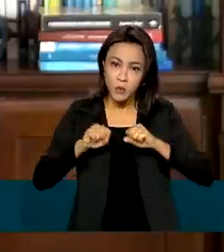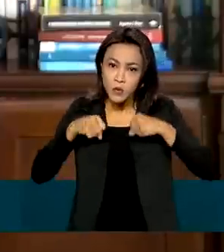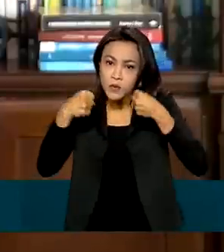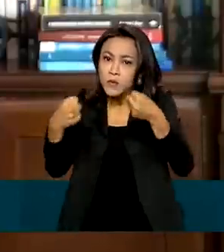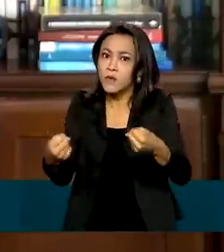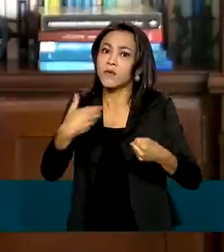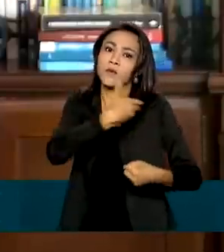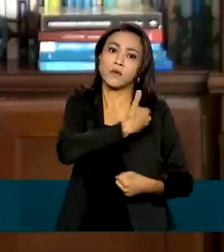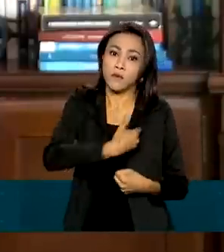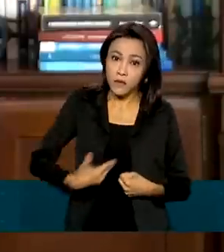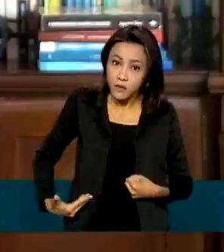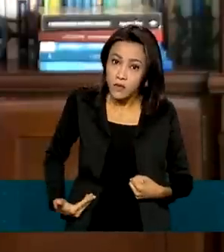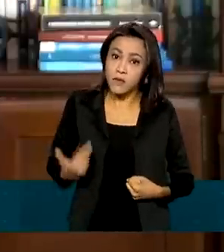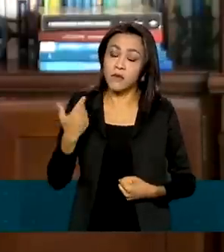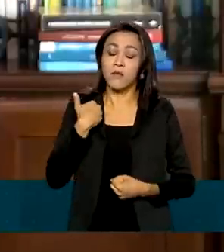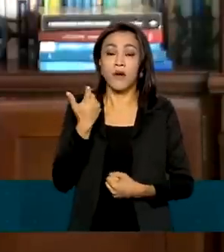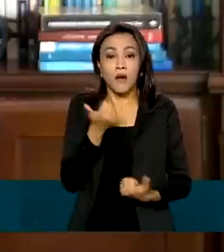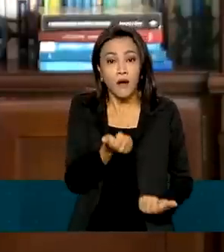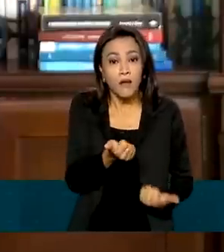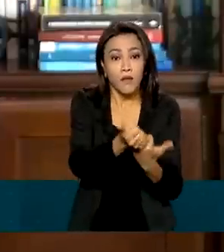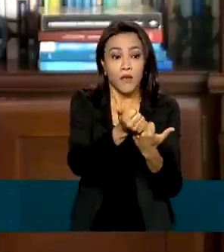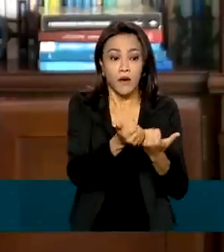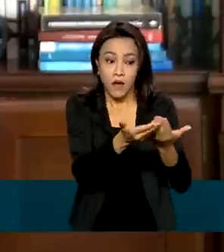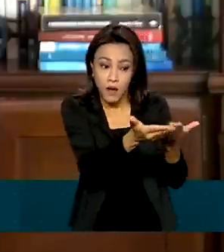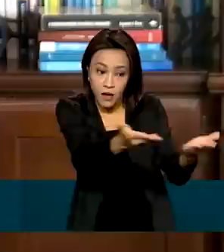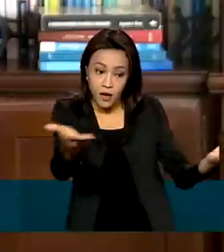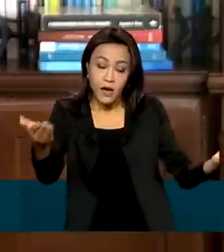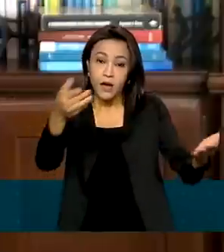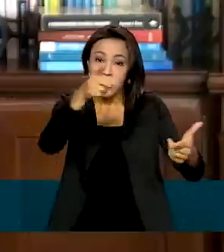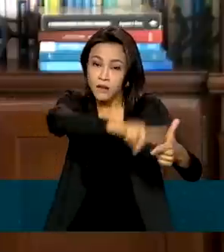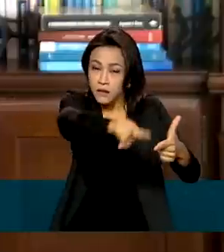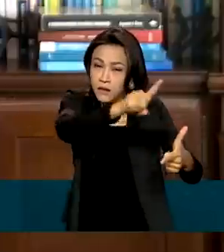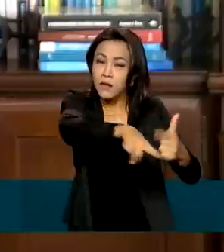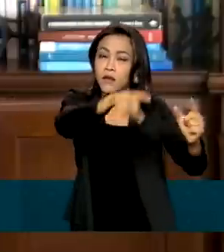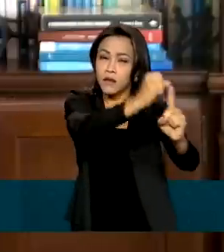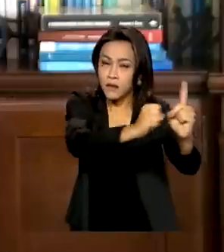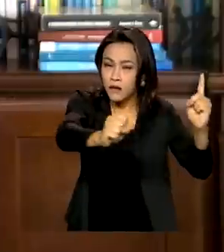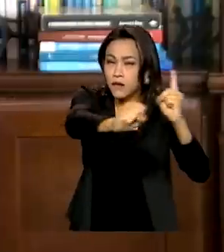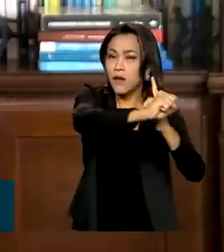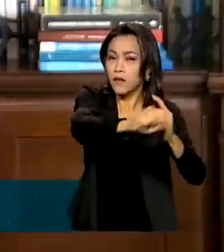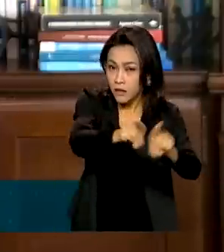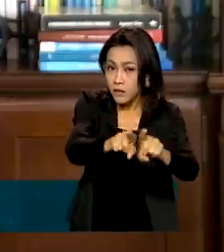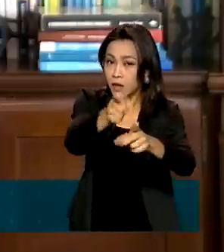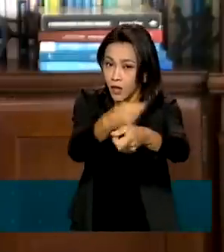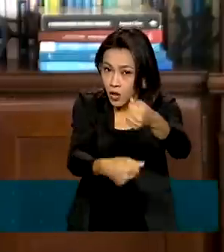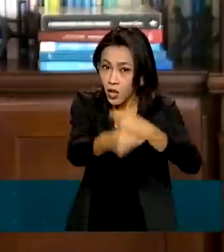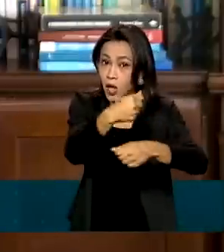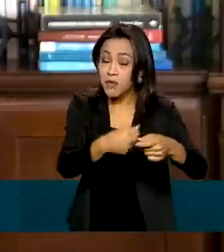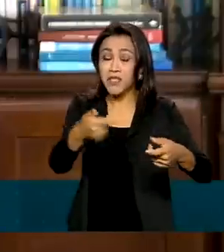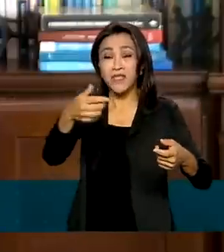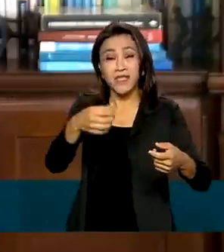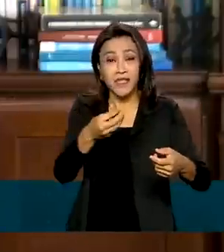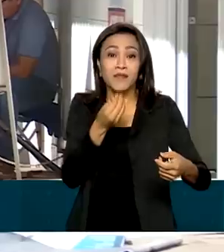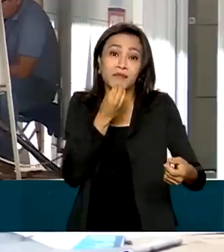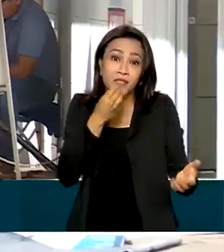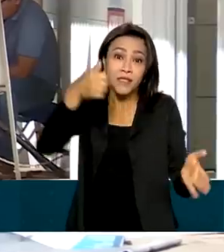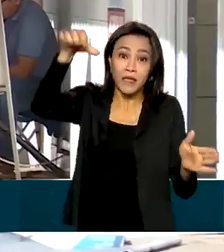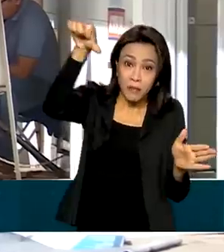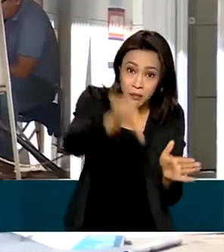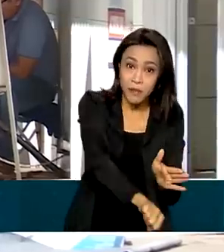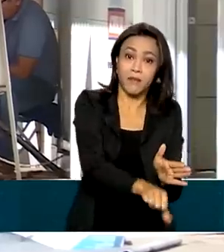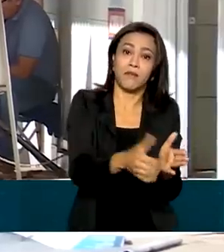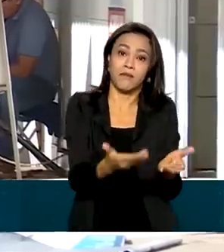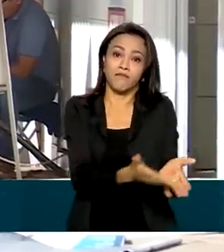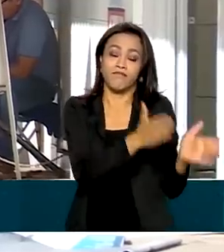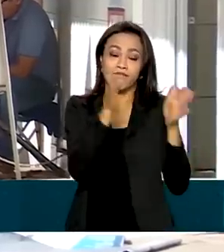governo para reverter o quadro de crise social e econômica em 2020, a queda teria sido muito maior no comércio. E para